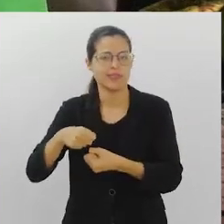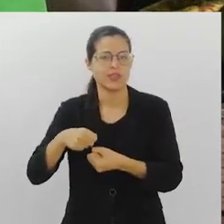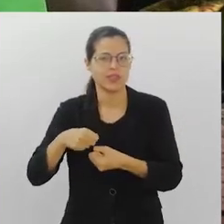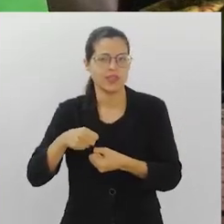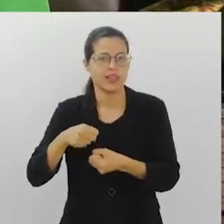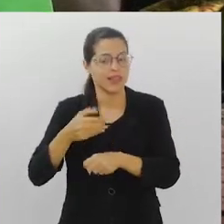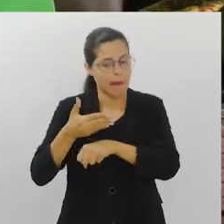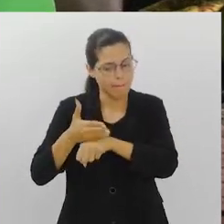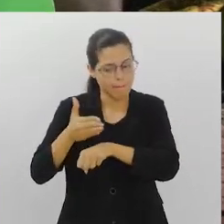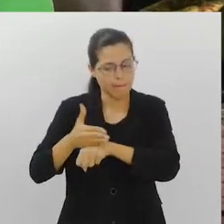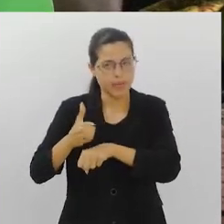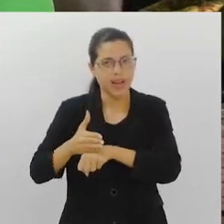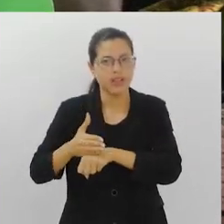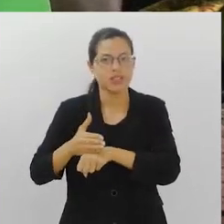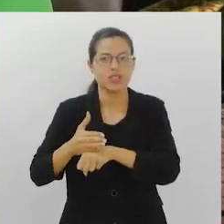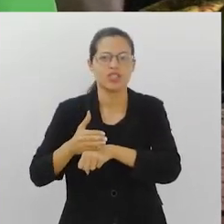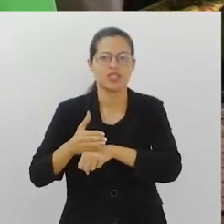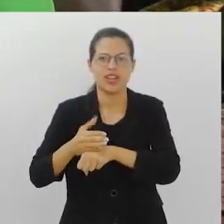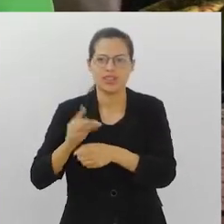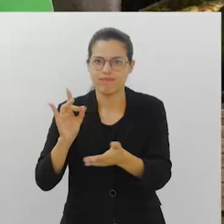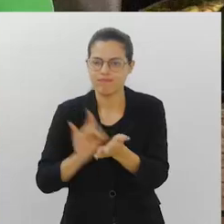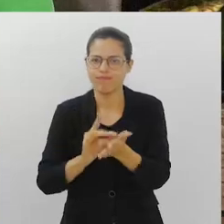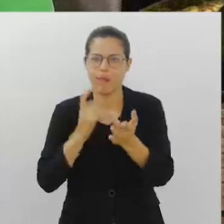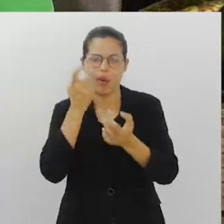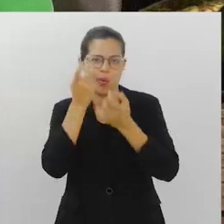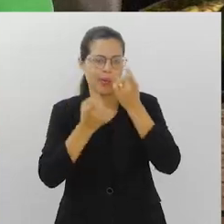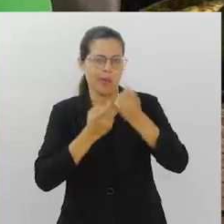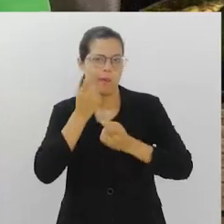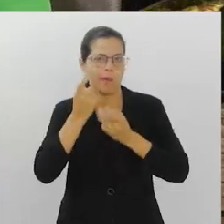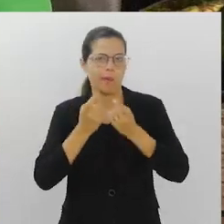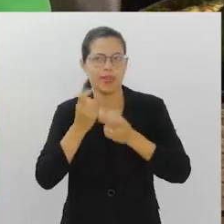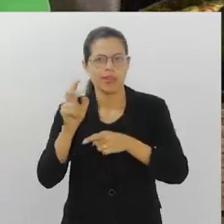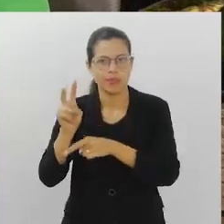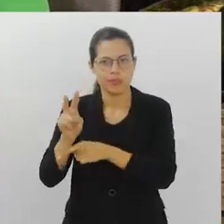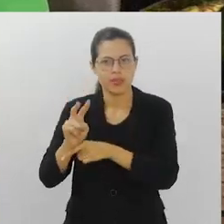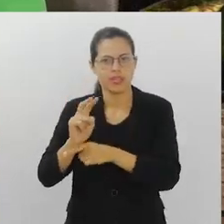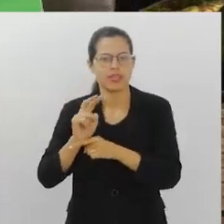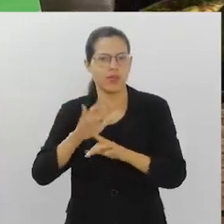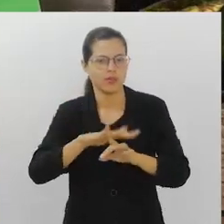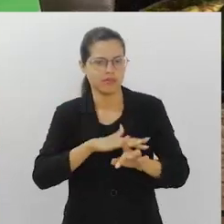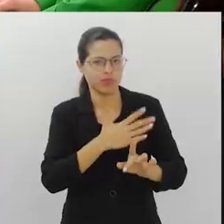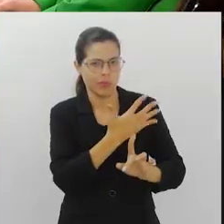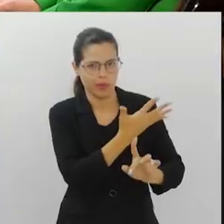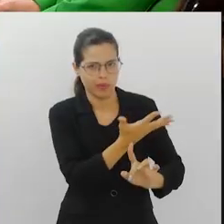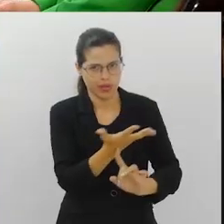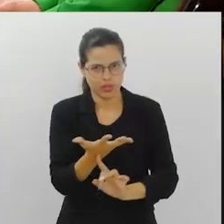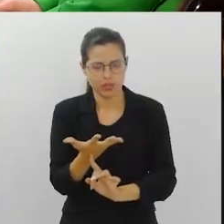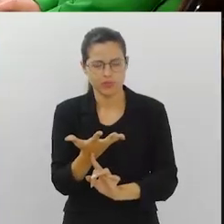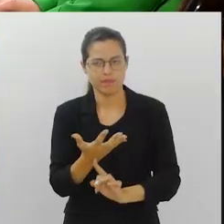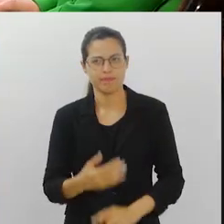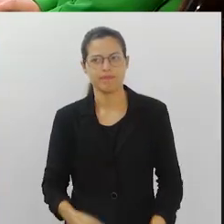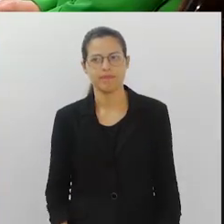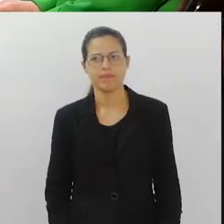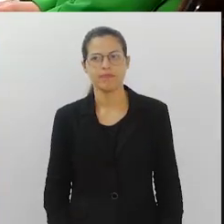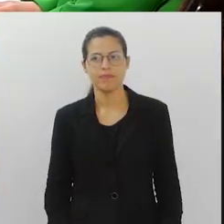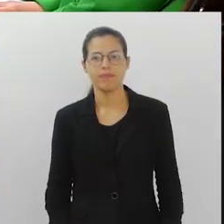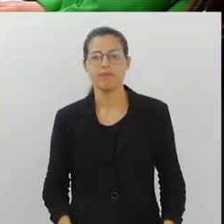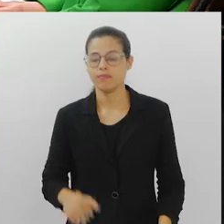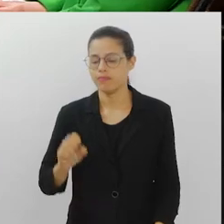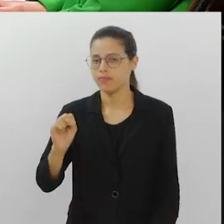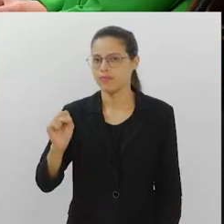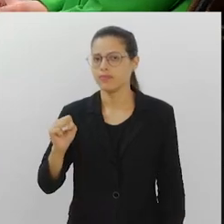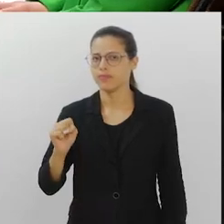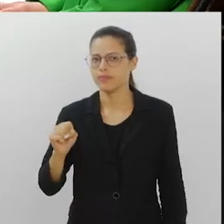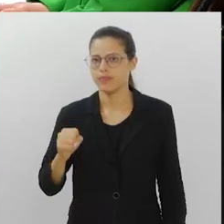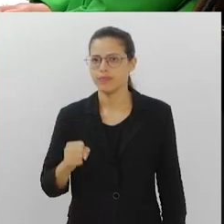sejam efetivamente preocupadas e focadas na proteção do meio ambiente. Exatamente. Porque essa aqui é a